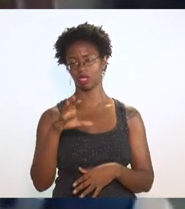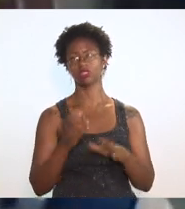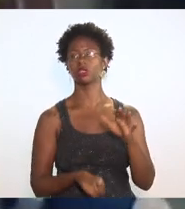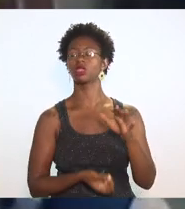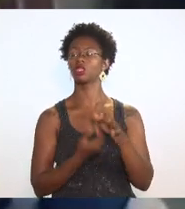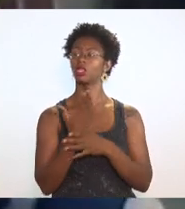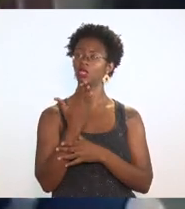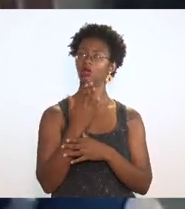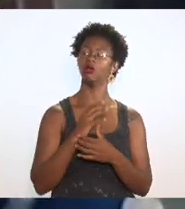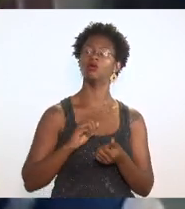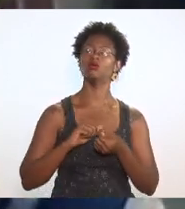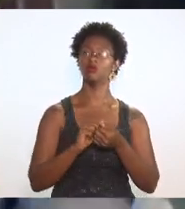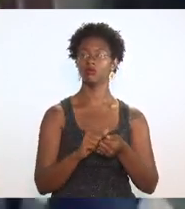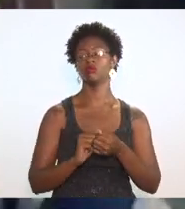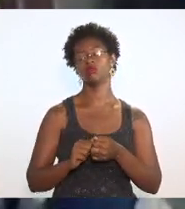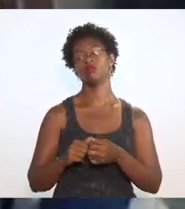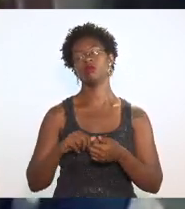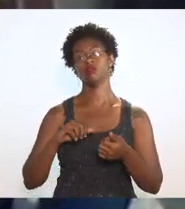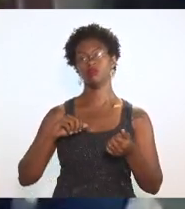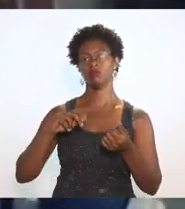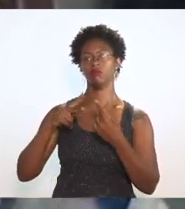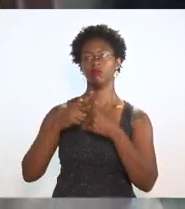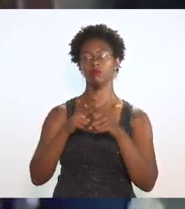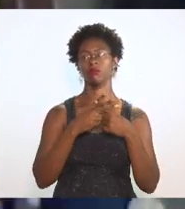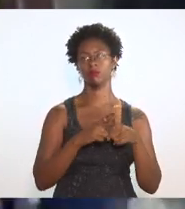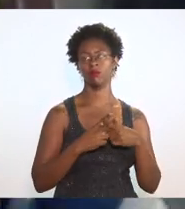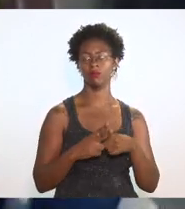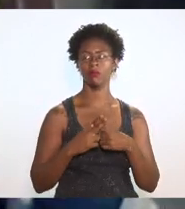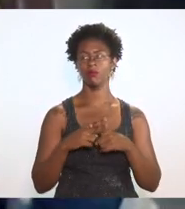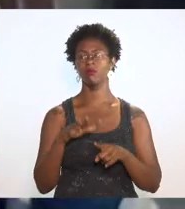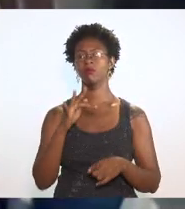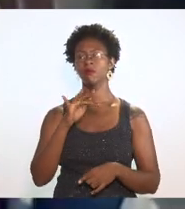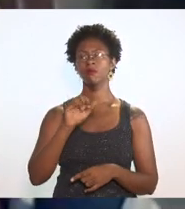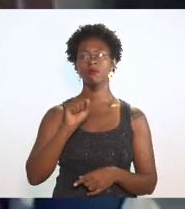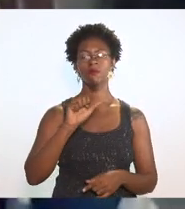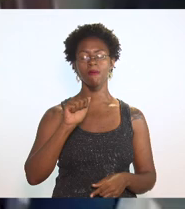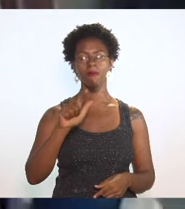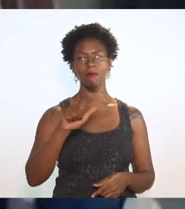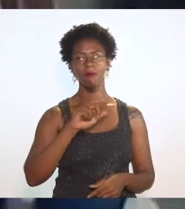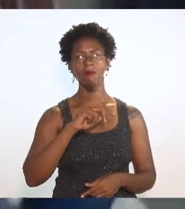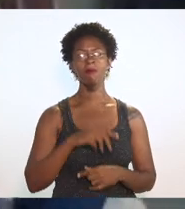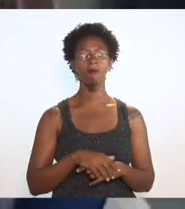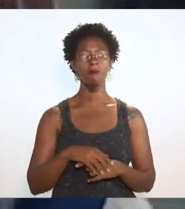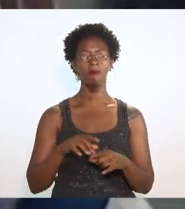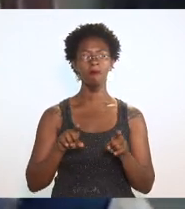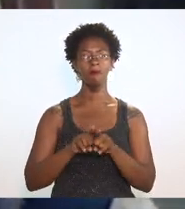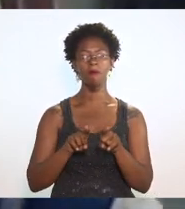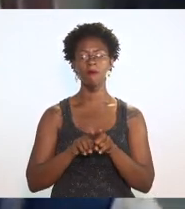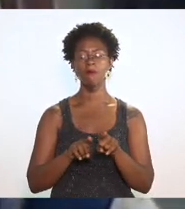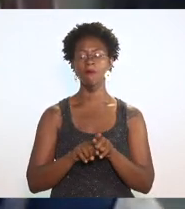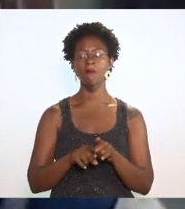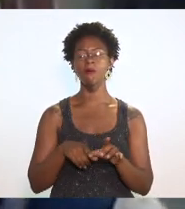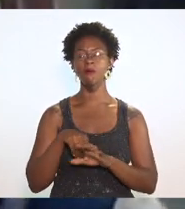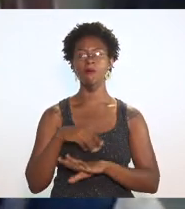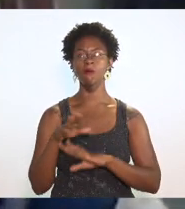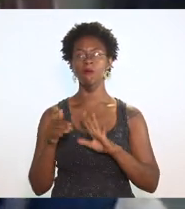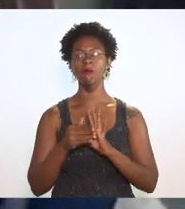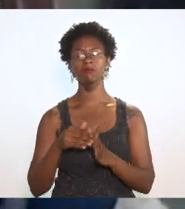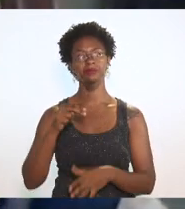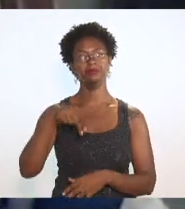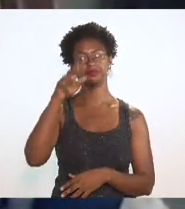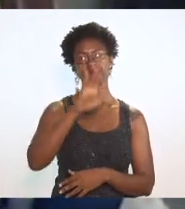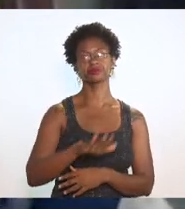normas de ajuste fiscal não só para a União mas para todos os entes subnacionais ali foi colocado um